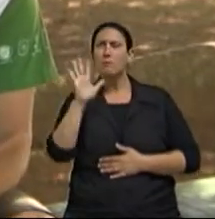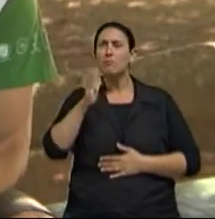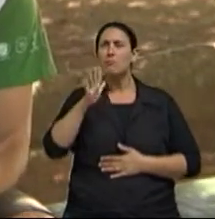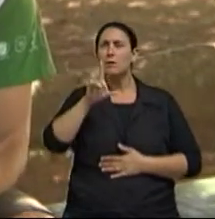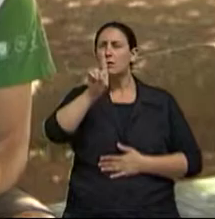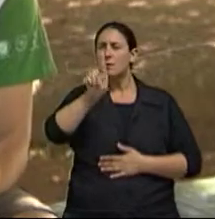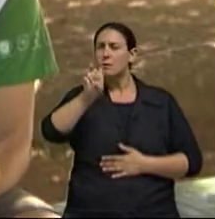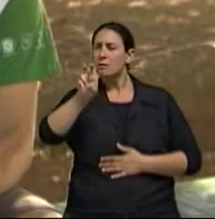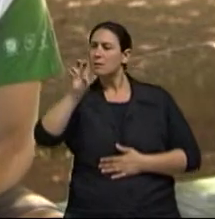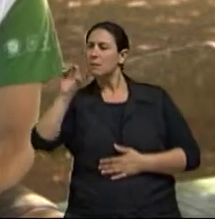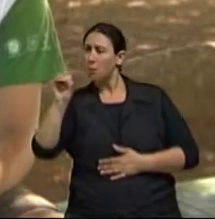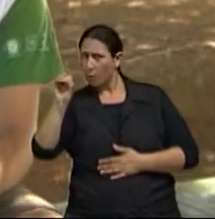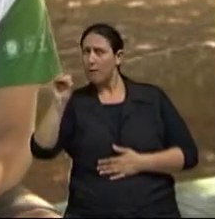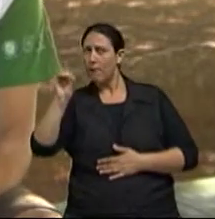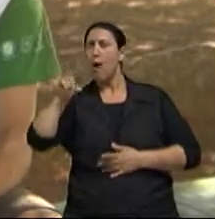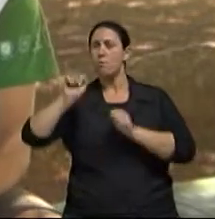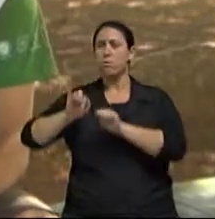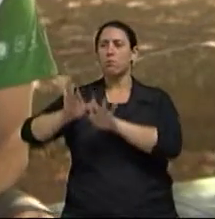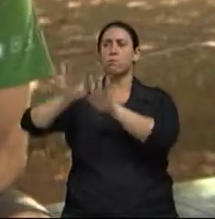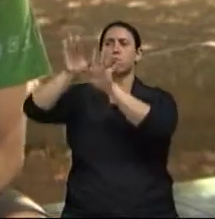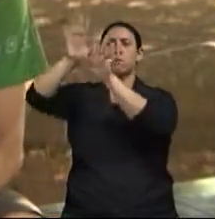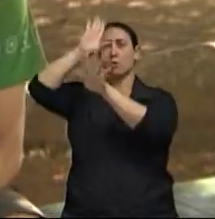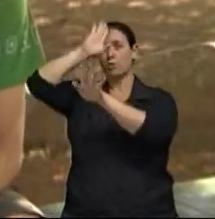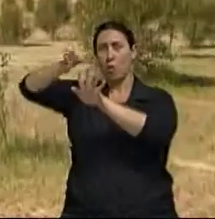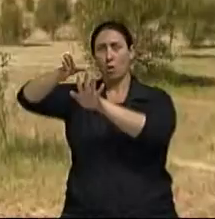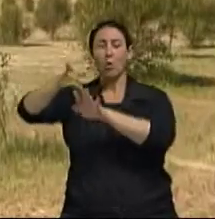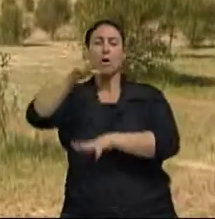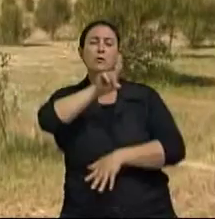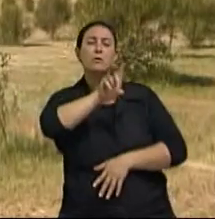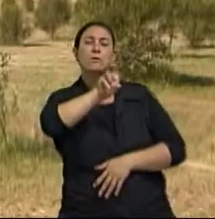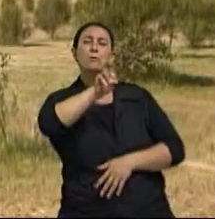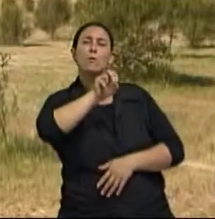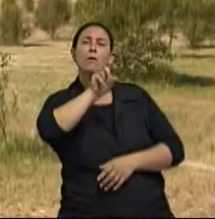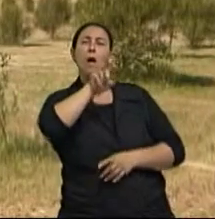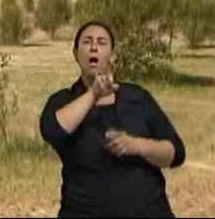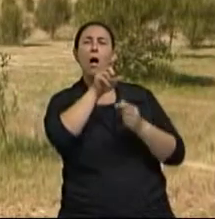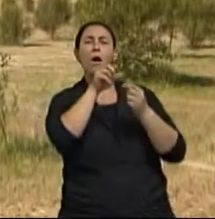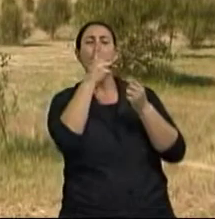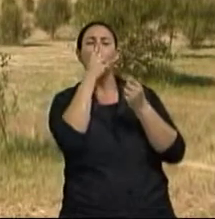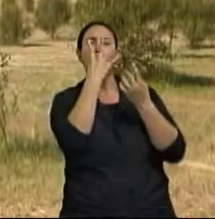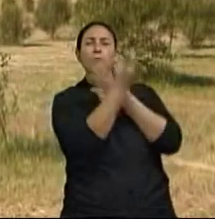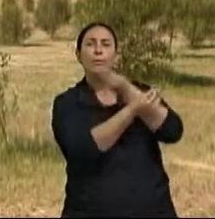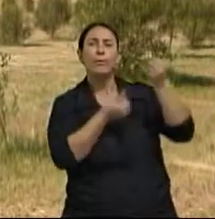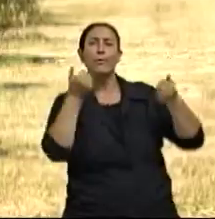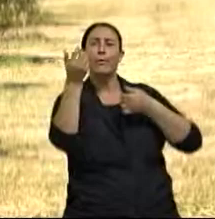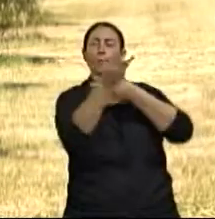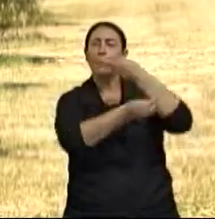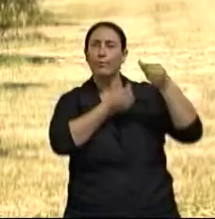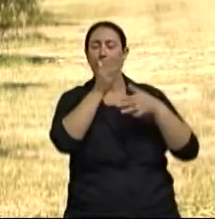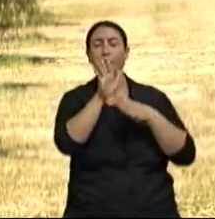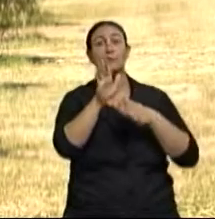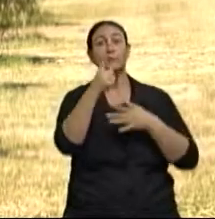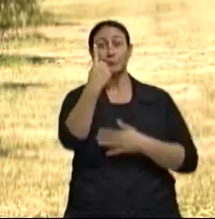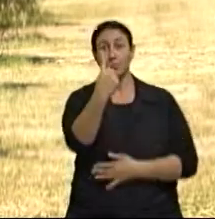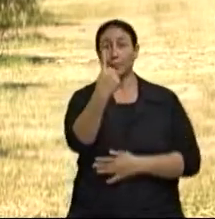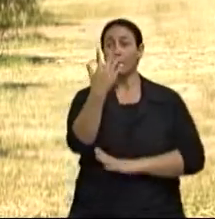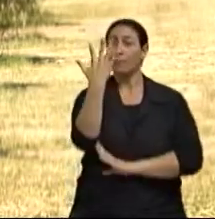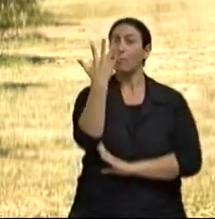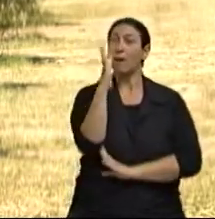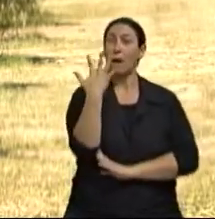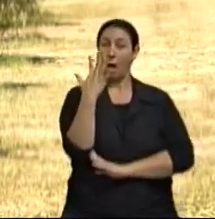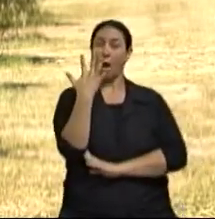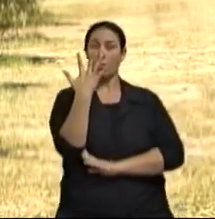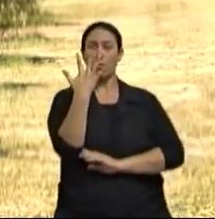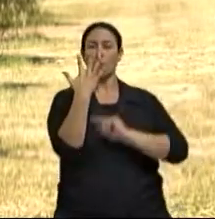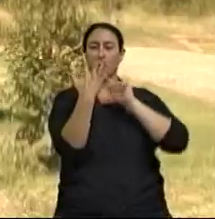150 são indiretas ou são já neutralizadas Para você ter uma ideia, uma árvore em média, ela absorve